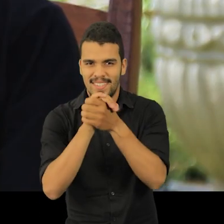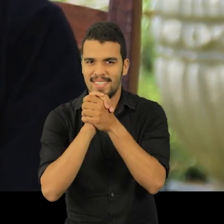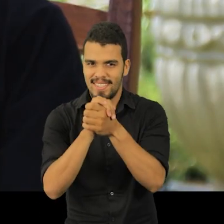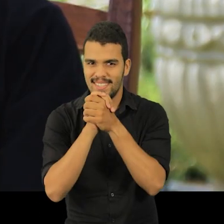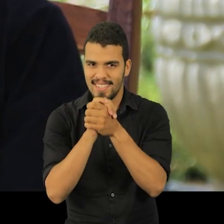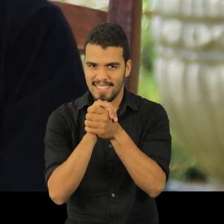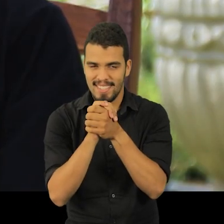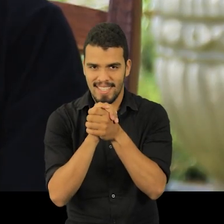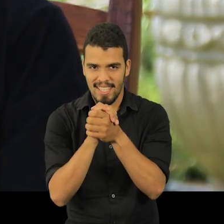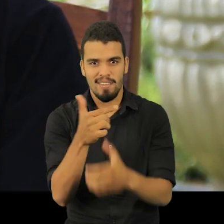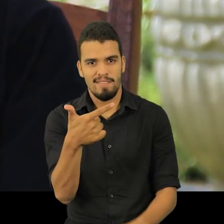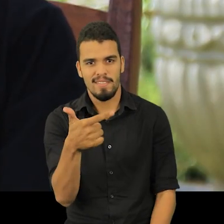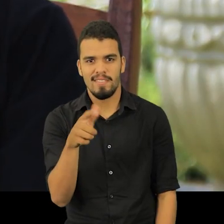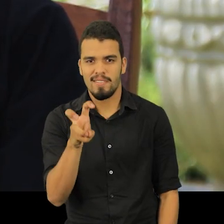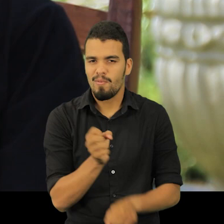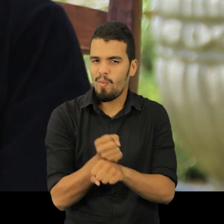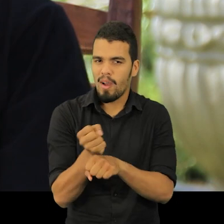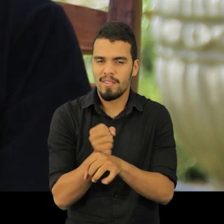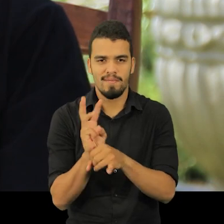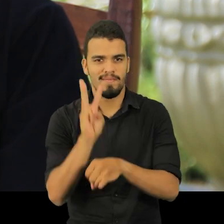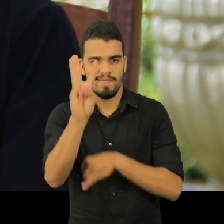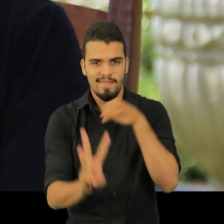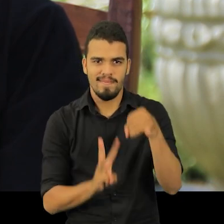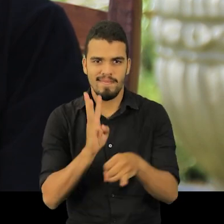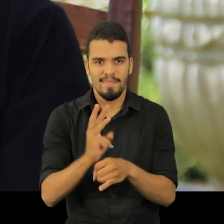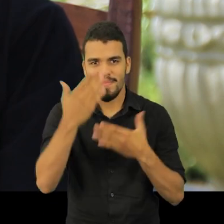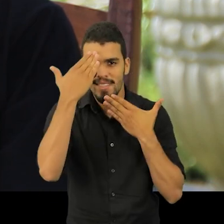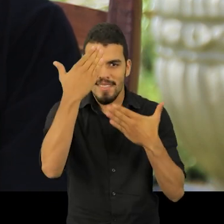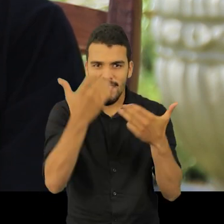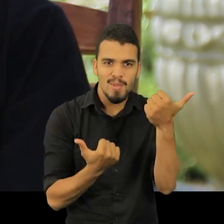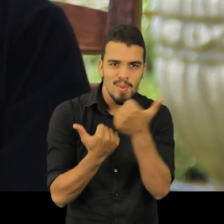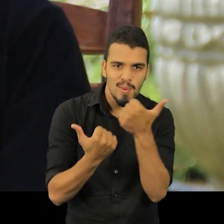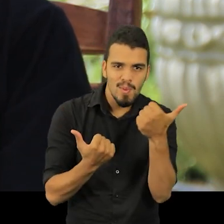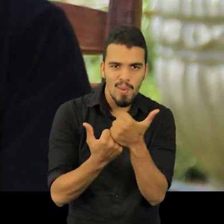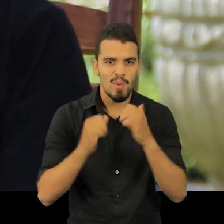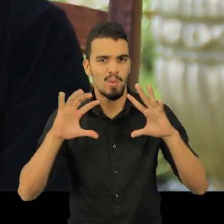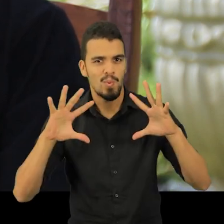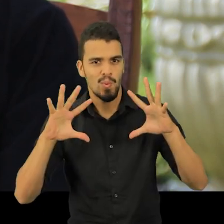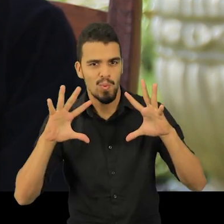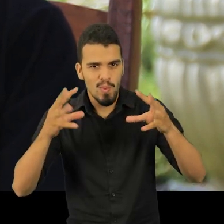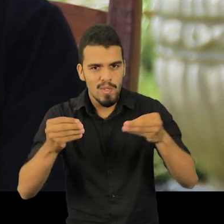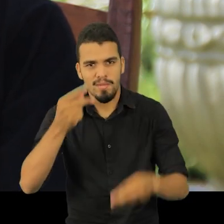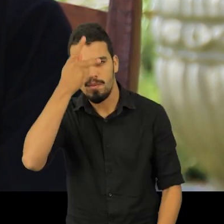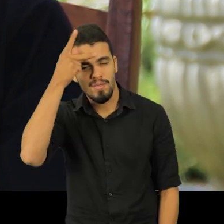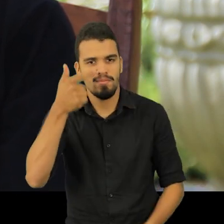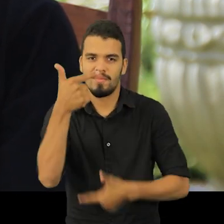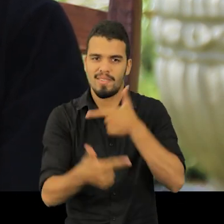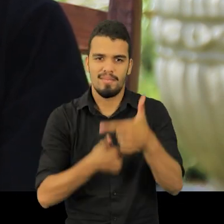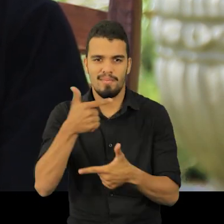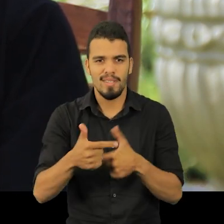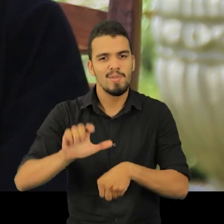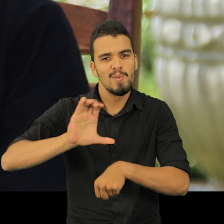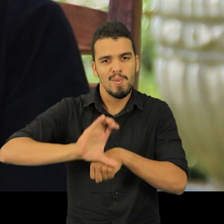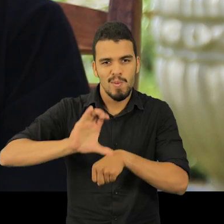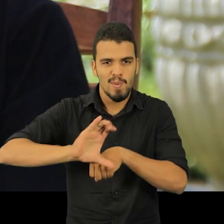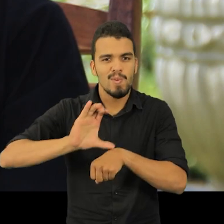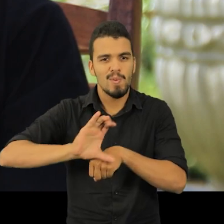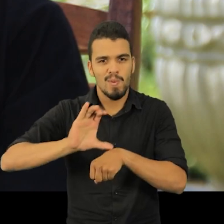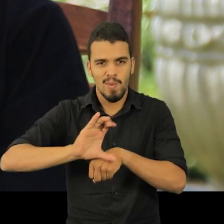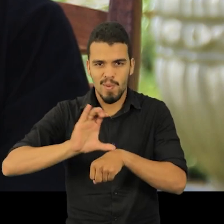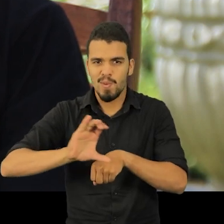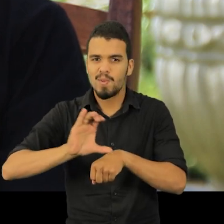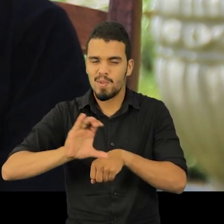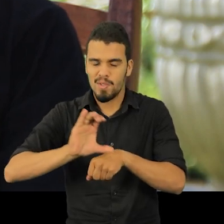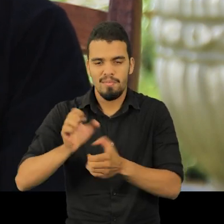25 anos do Uemanete. E agradecer aos tutores, às pessoas envolvidas no curso, na época